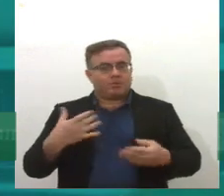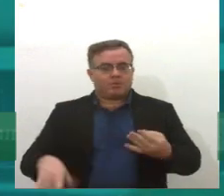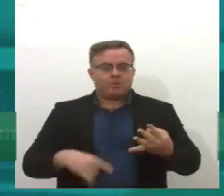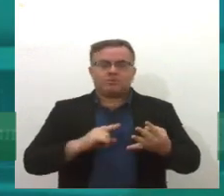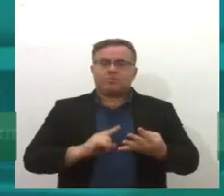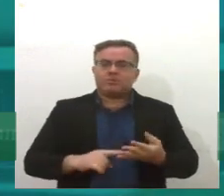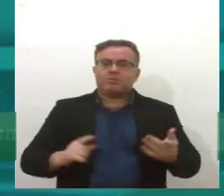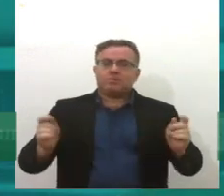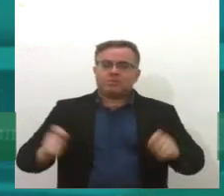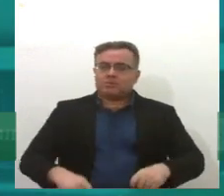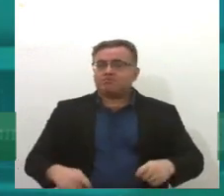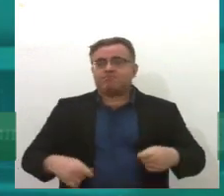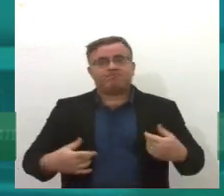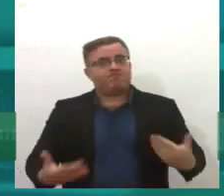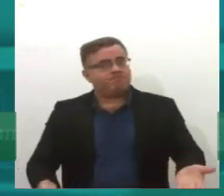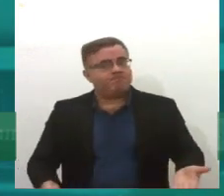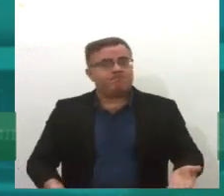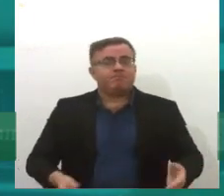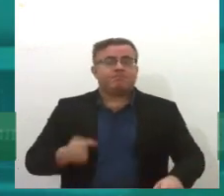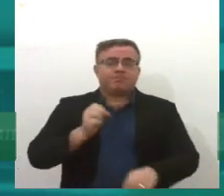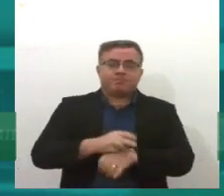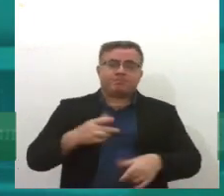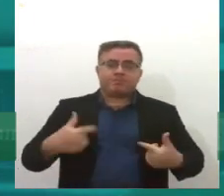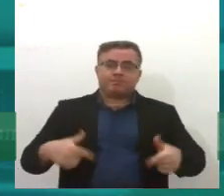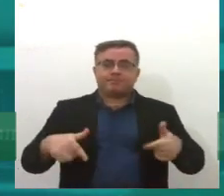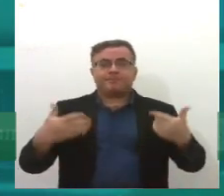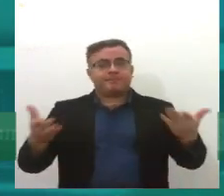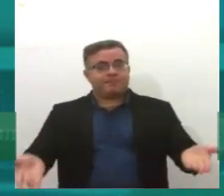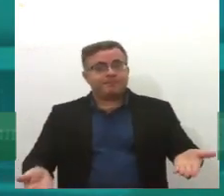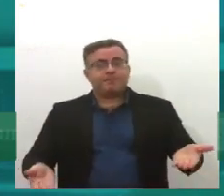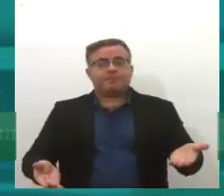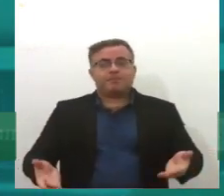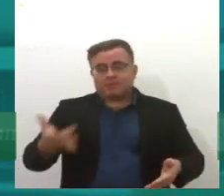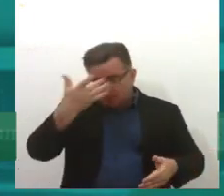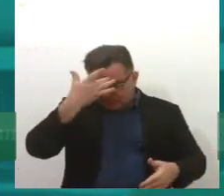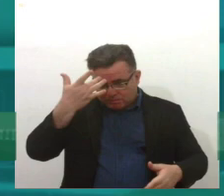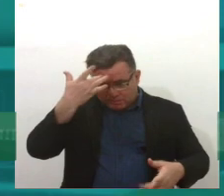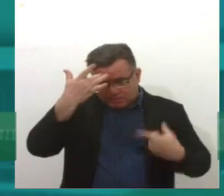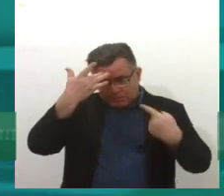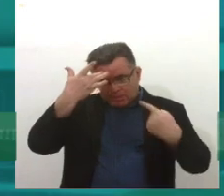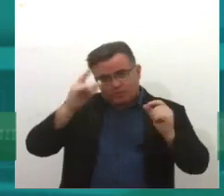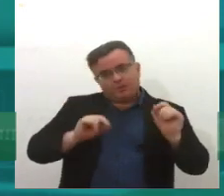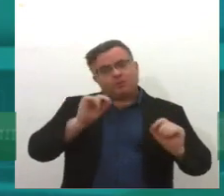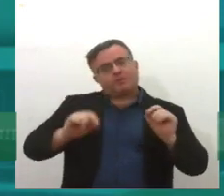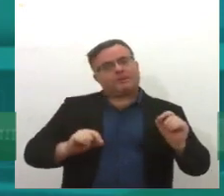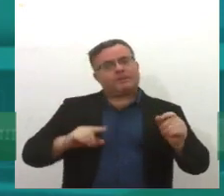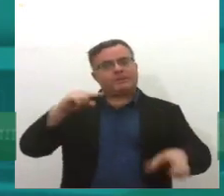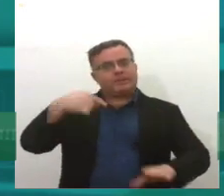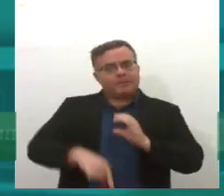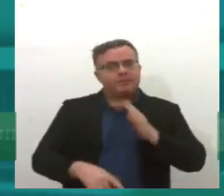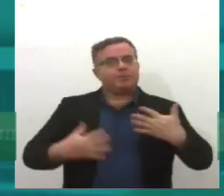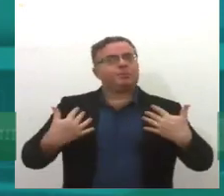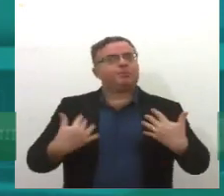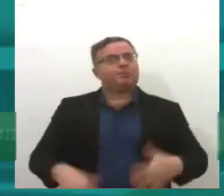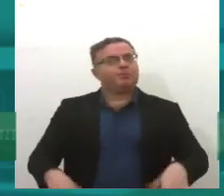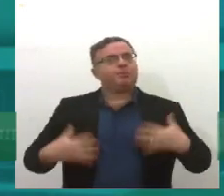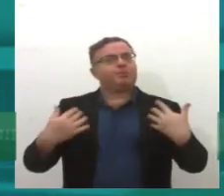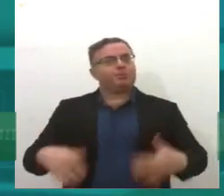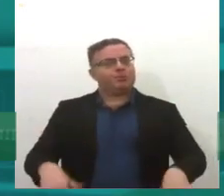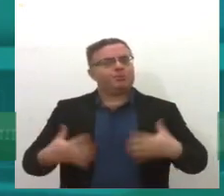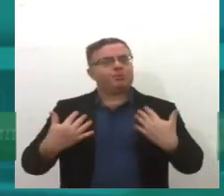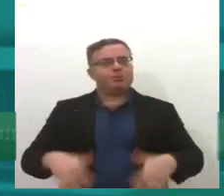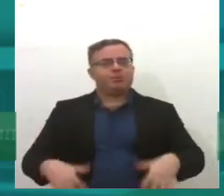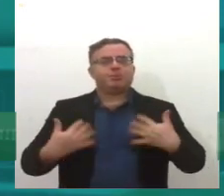emprego e renda. Então, quando a gente fala de saúde mental, esse é um processo muito mais amplo, esse é um processo muito maior,